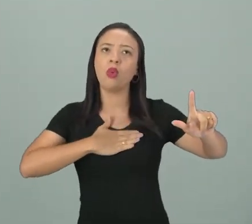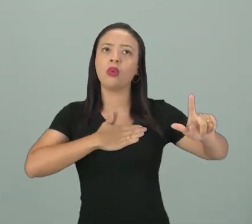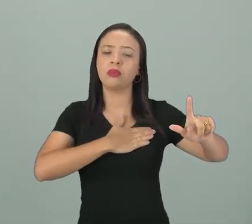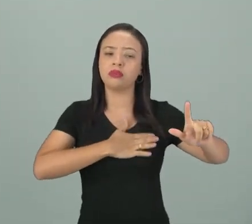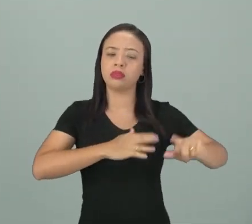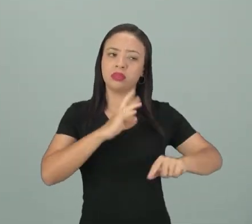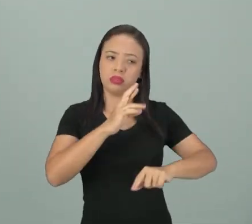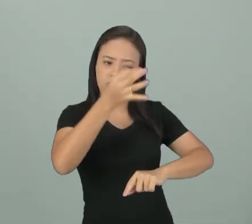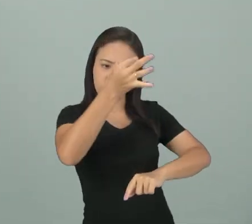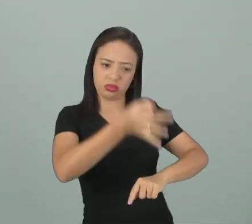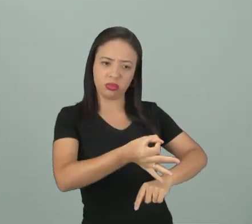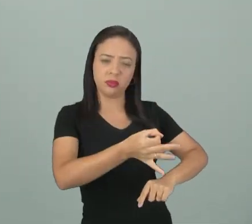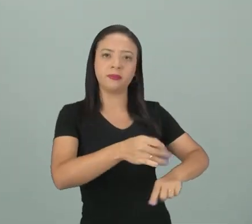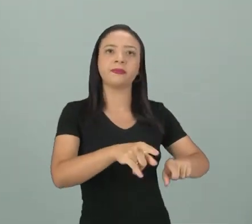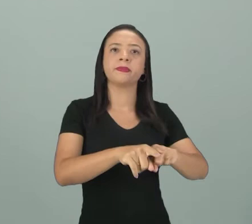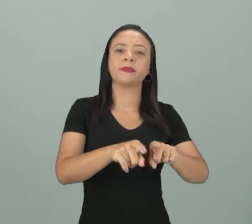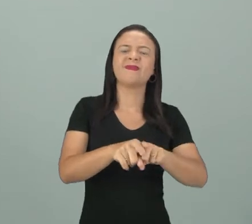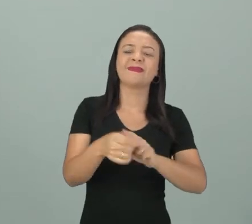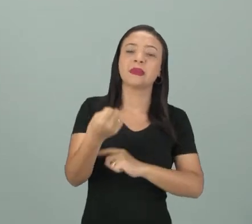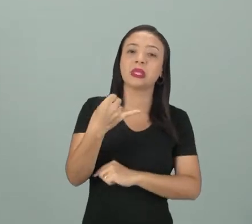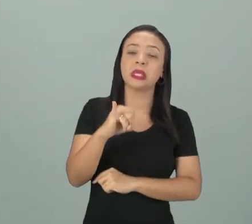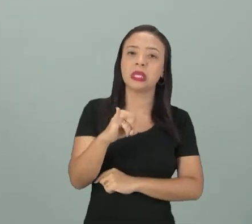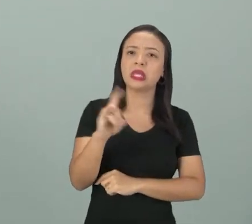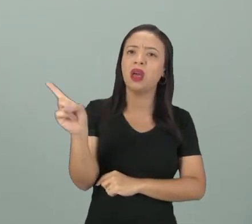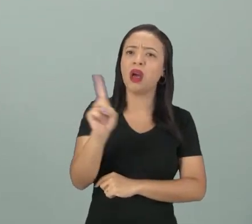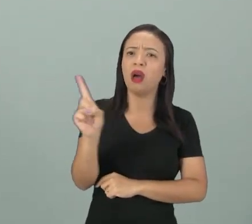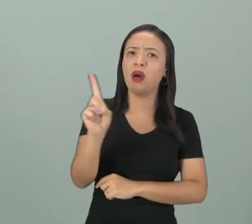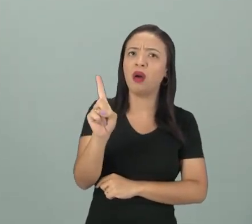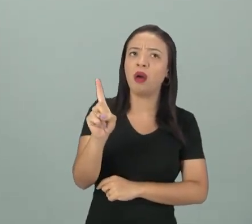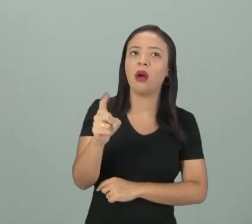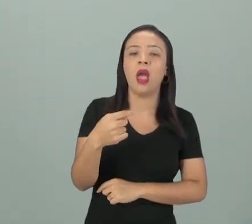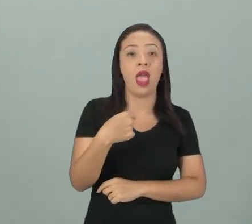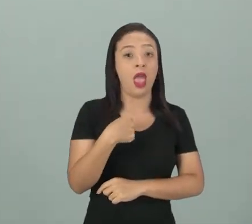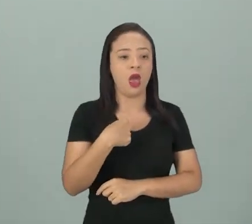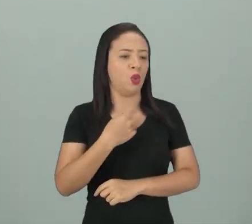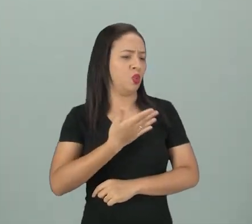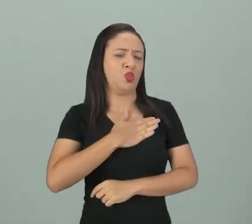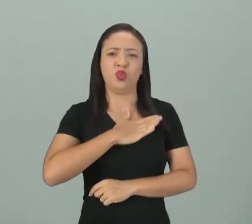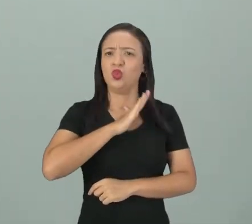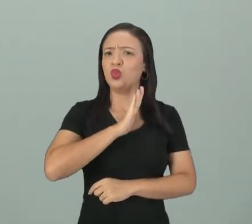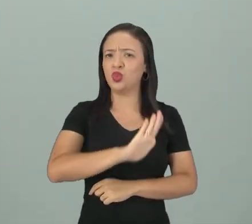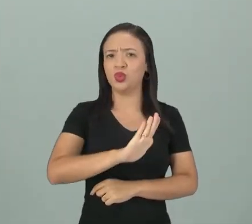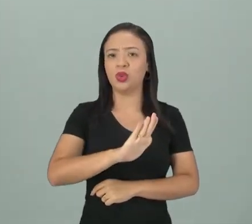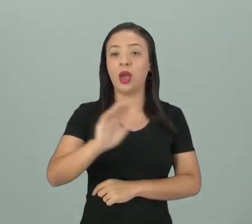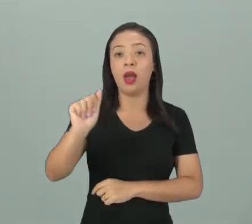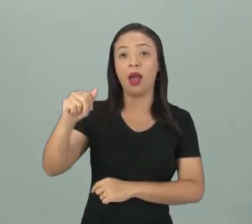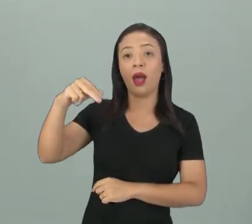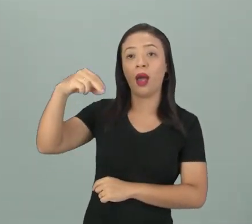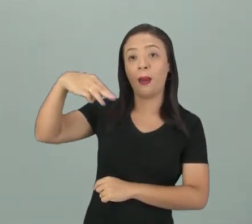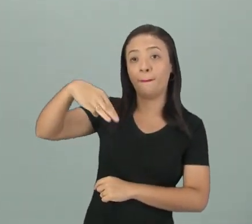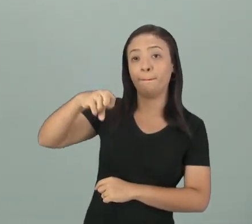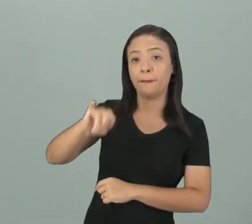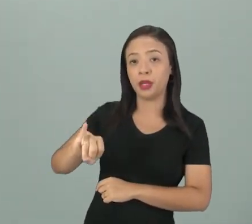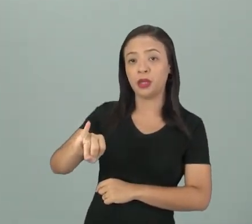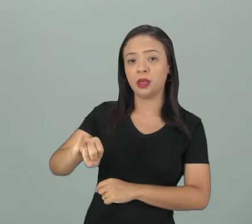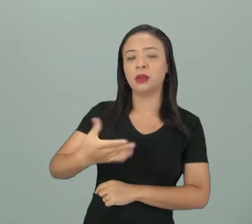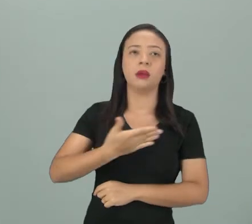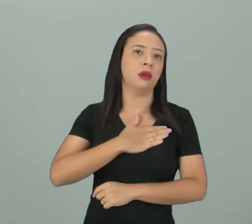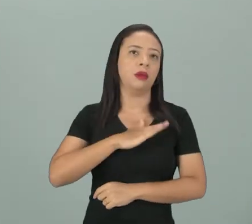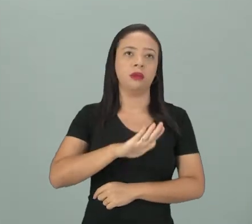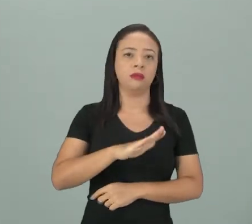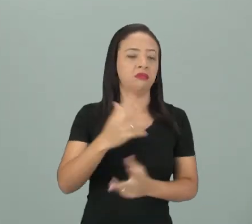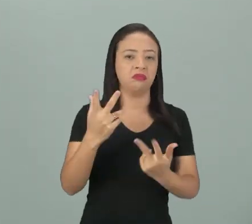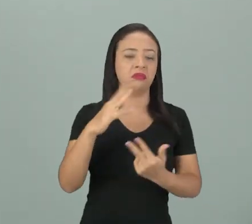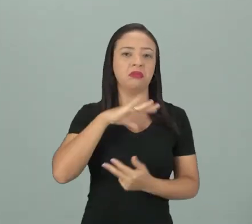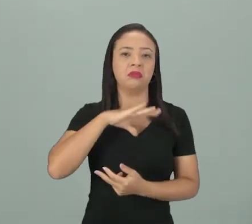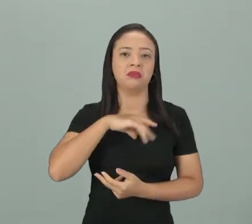afirmativo. E se for para negativo, a mim não me gusta, tá? É bem simples, é só colocar o não. Que nem no português, né? Eu